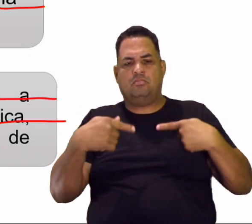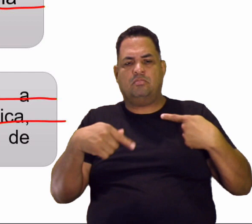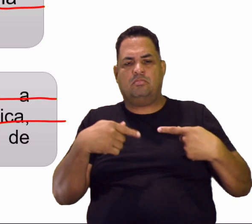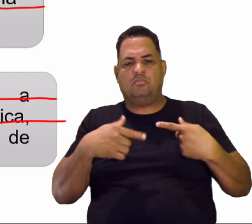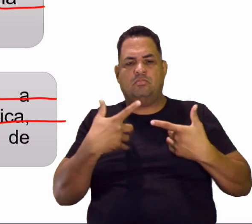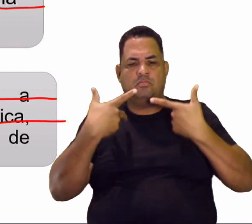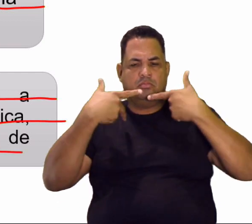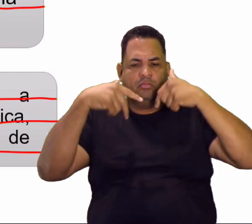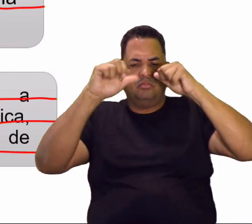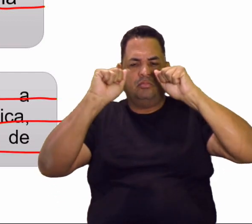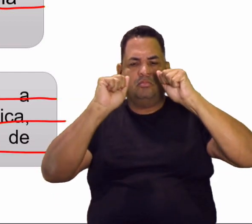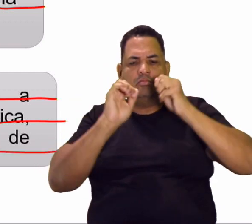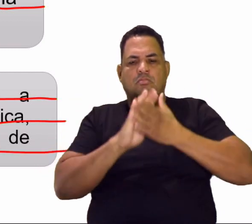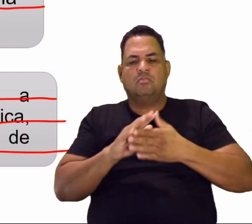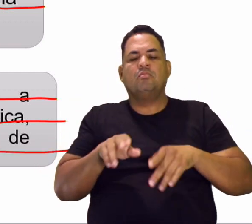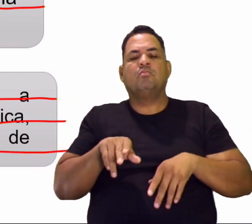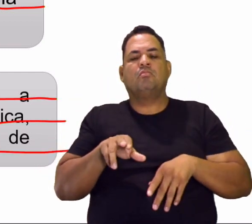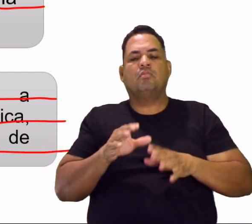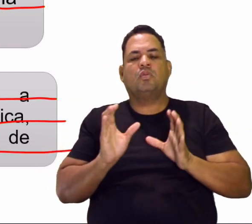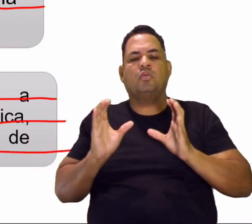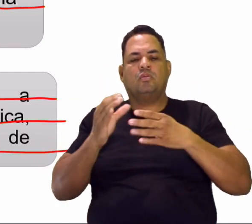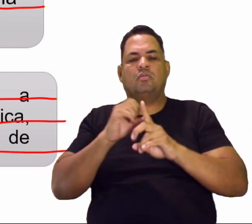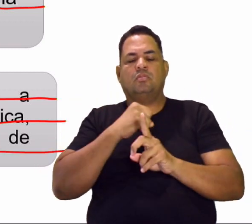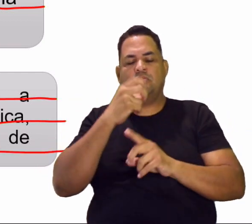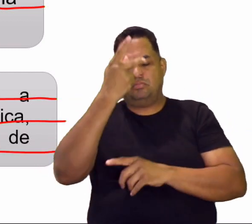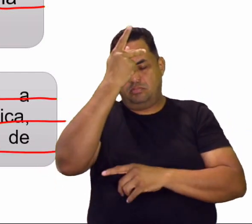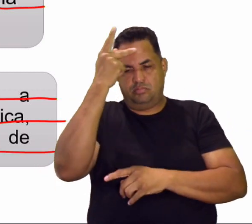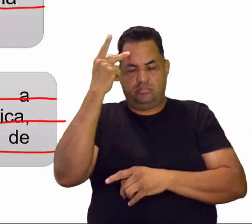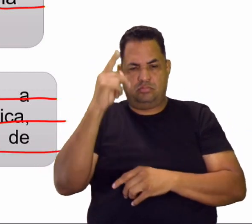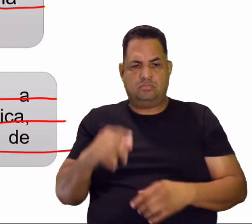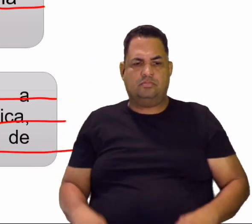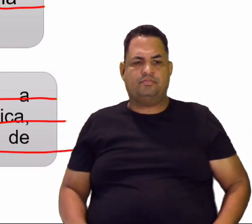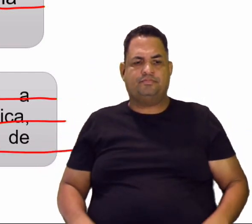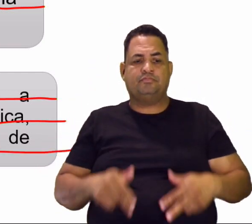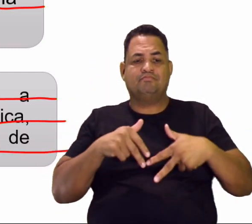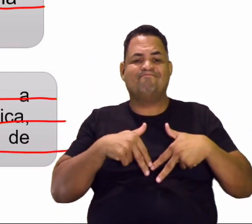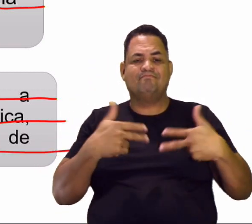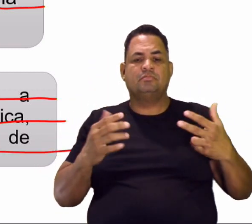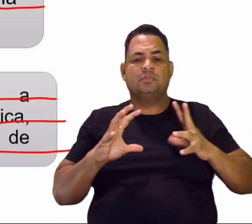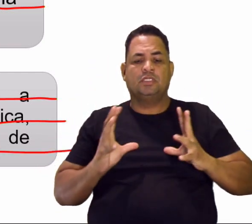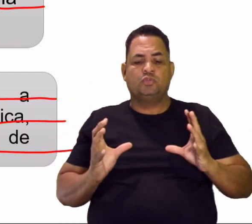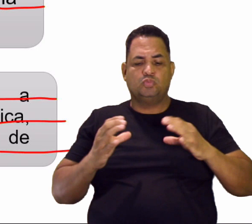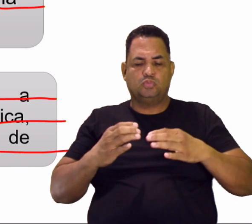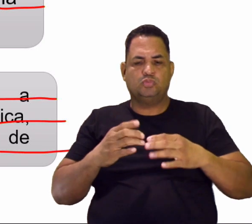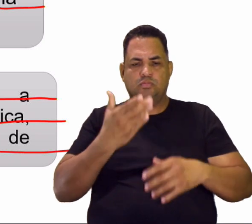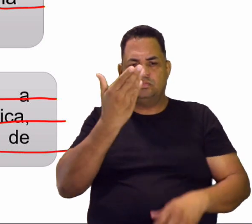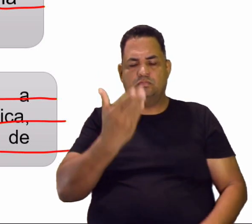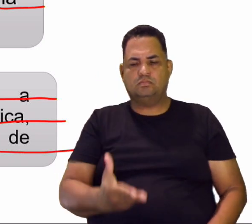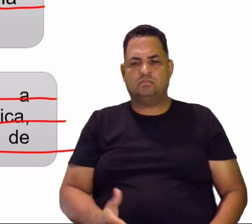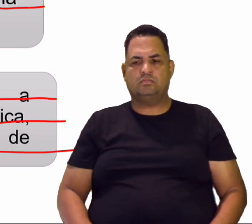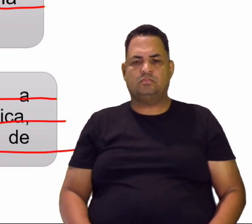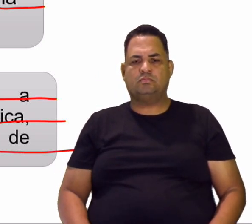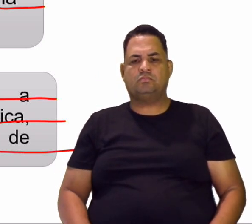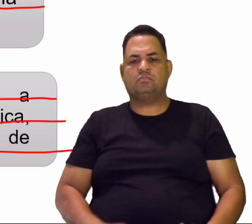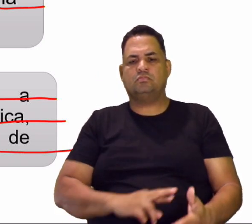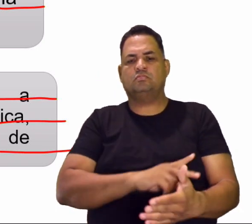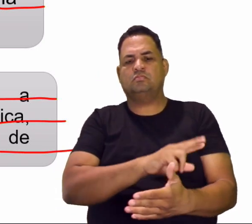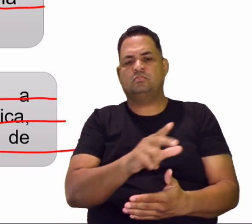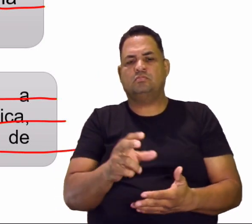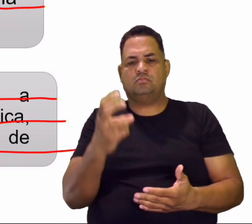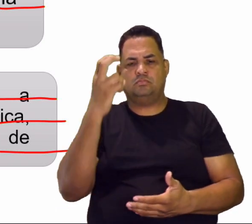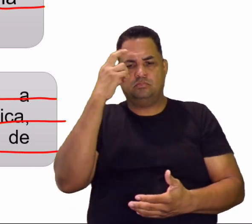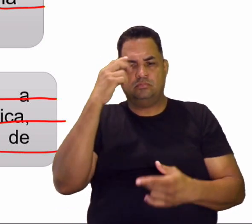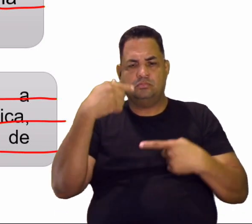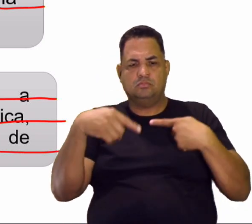política, linguística, de um mesmo grupo de pessoas. Então, a etnia, ela engloba tudo isso aqui, ó. A diversidade cultural,